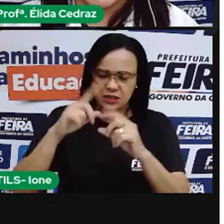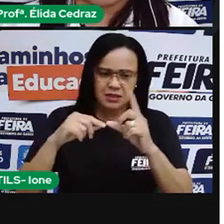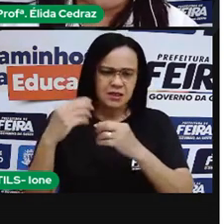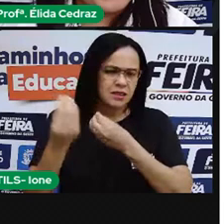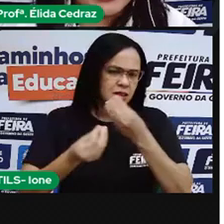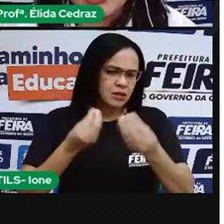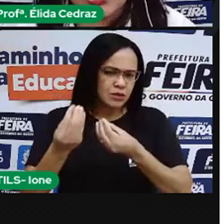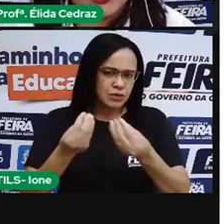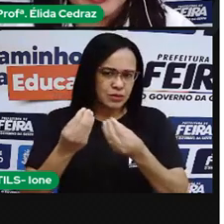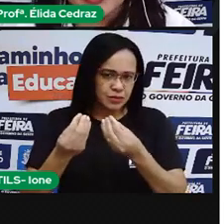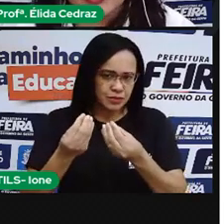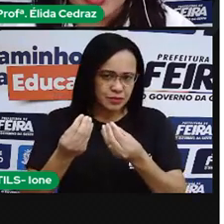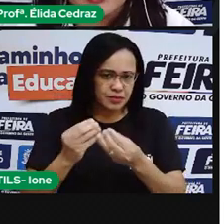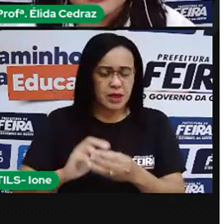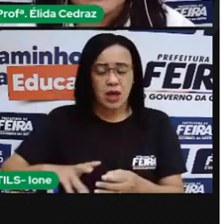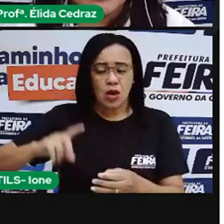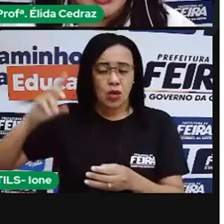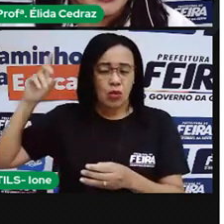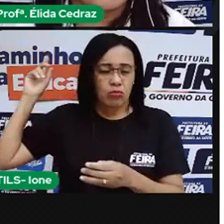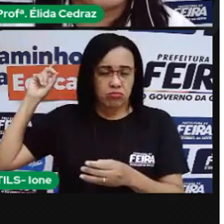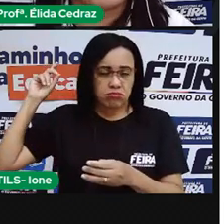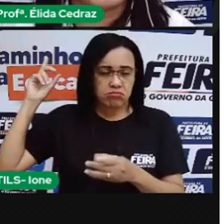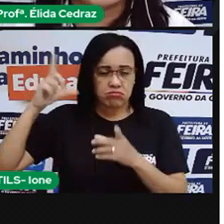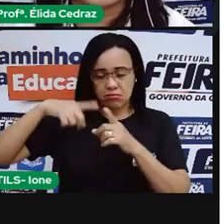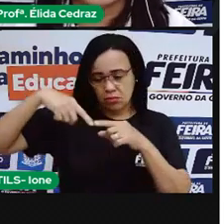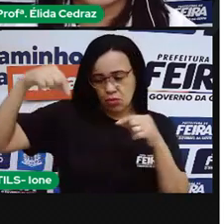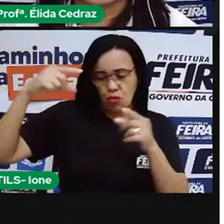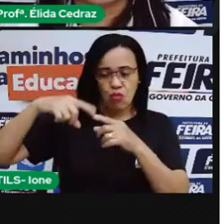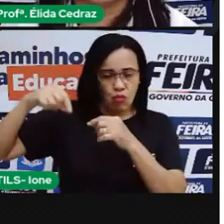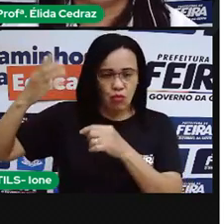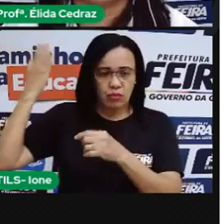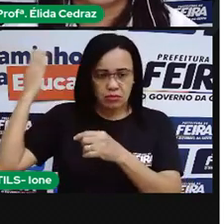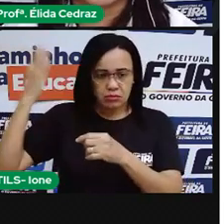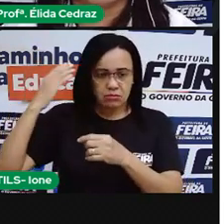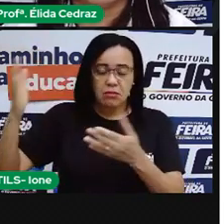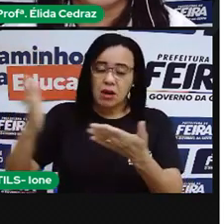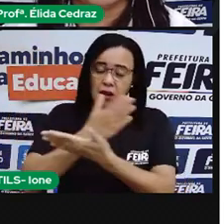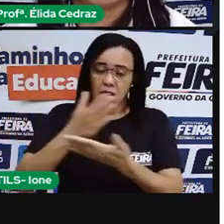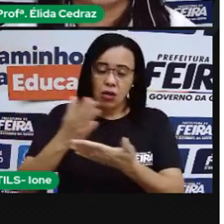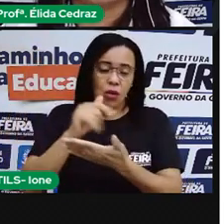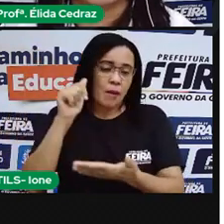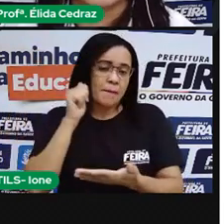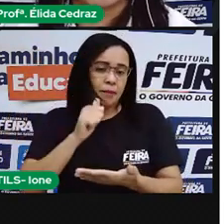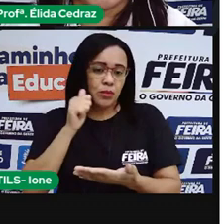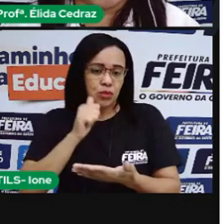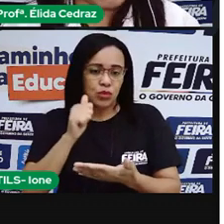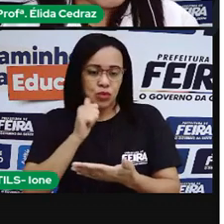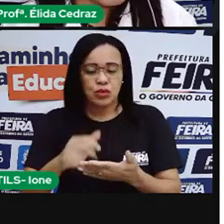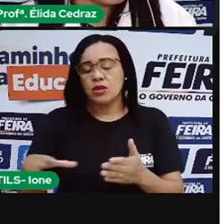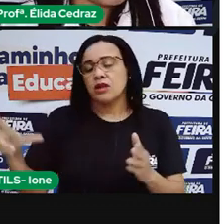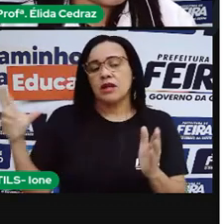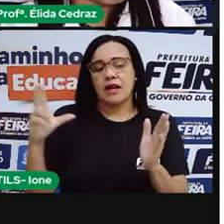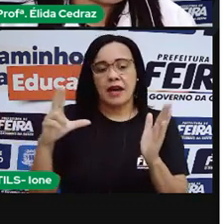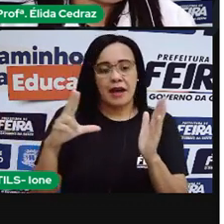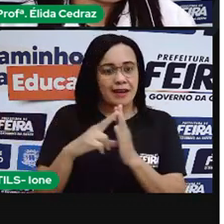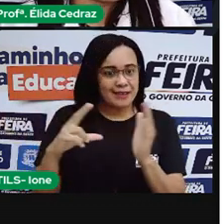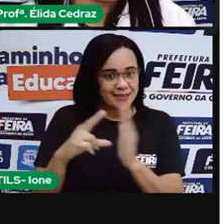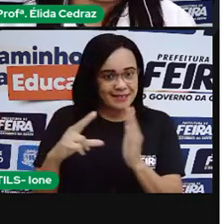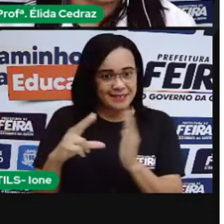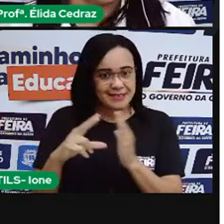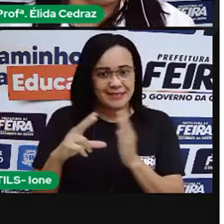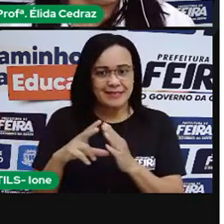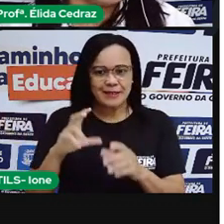Há muitas luas atrás, algumas índias foram colher milho para fazer pão para seus maridos.